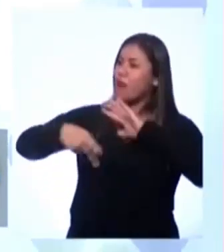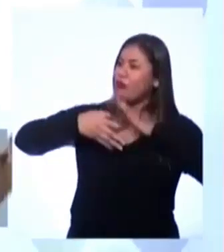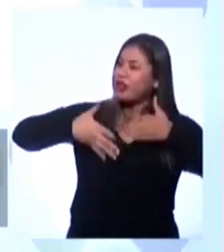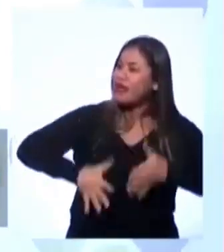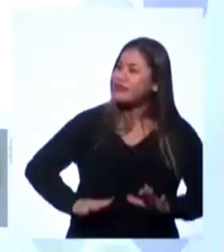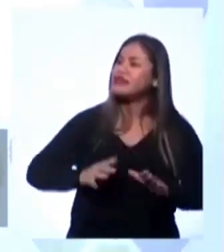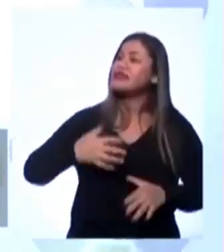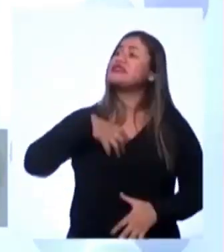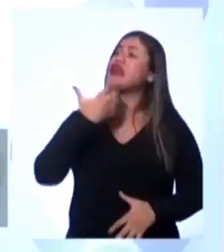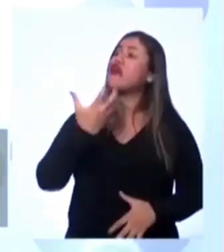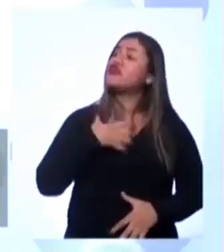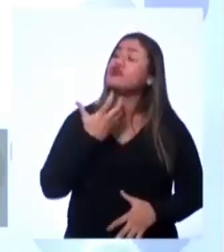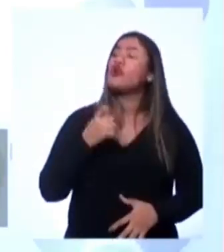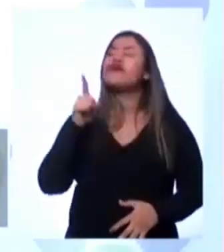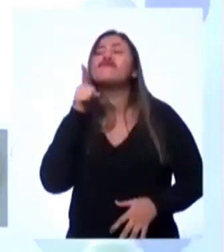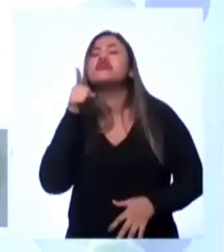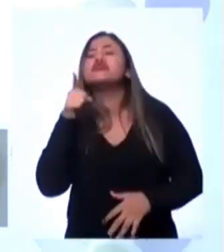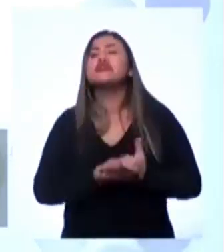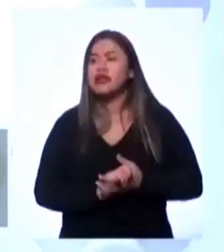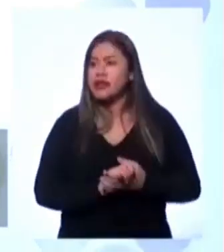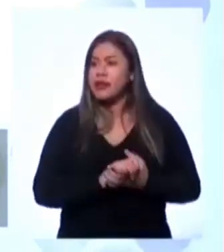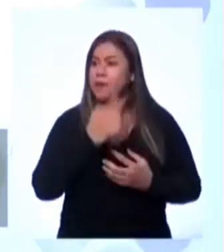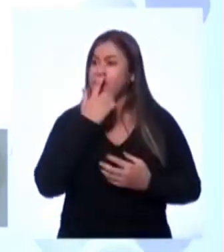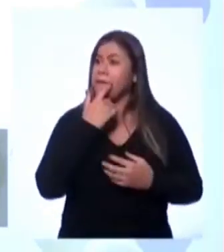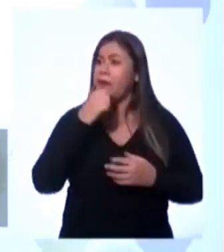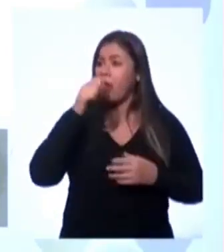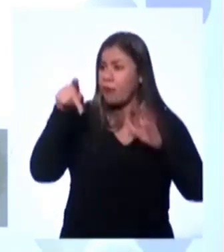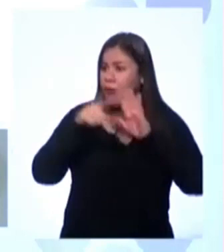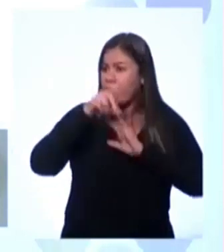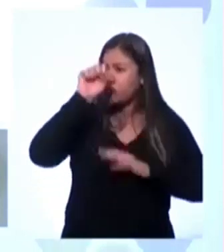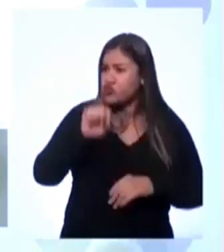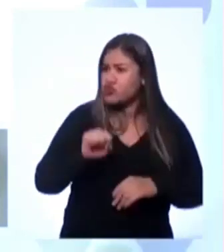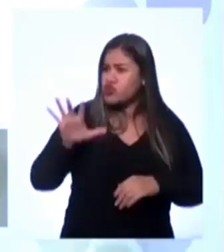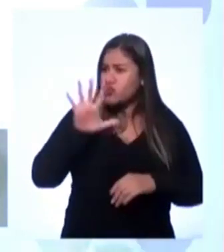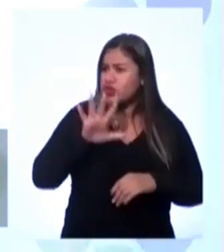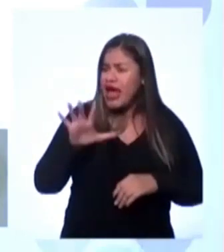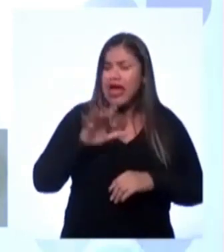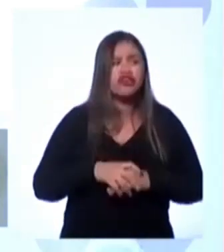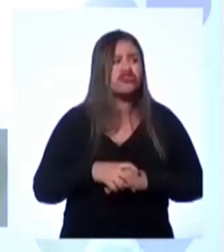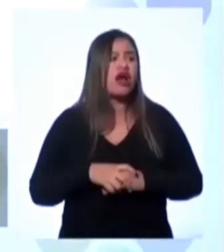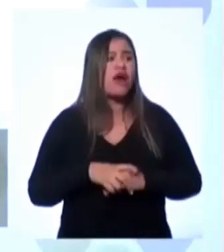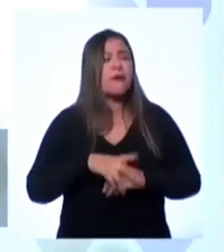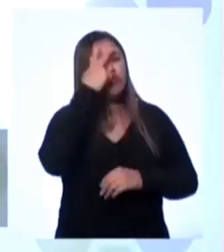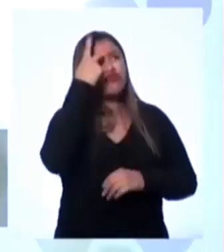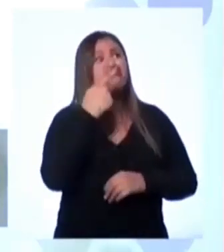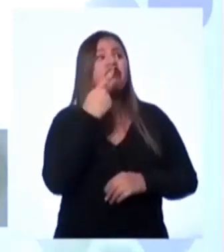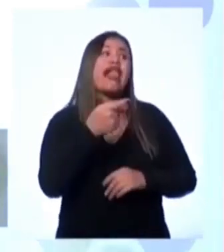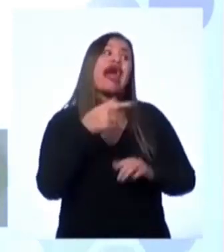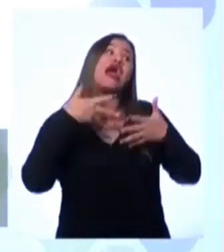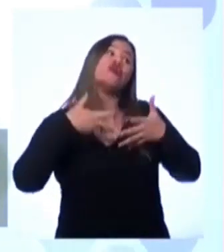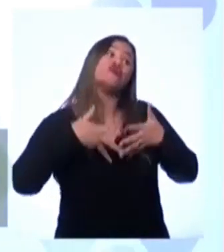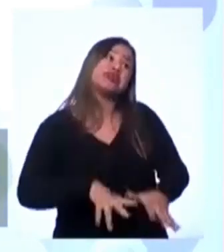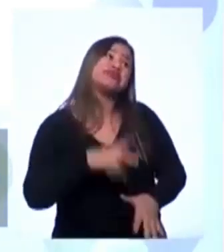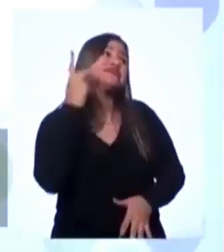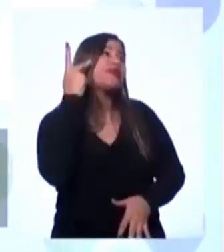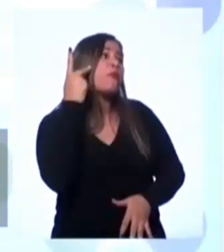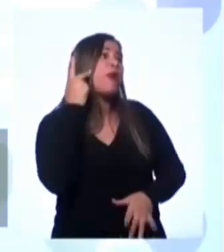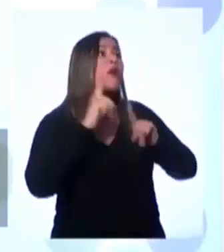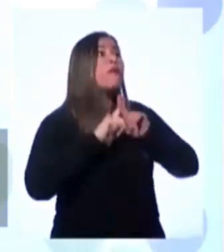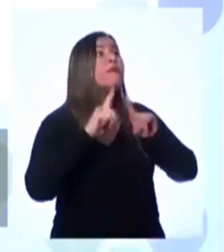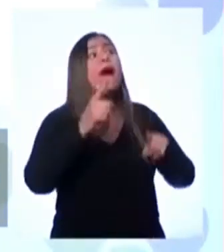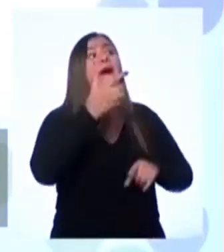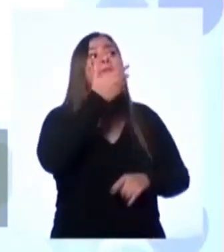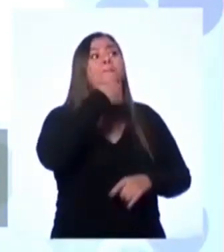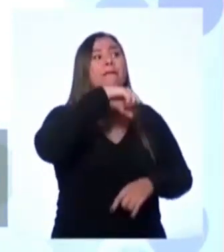E aí eu pergunto, e você, né, daqui do sudeste? E aí a pessoa sempre se refere assim, olha, eu nasci em São Paulo, mas os meus